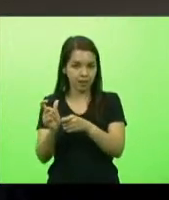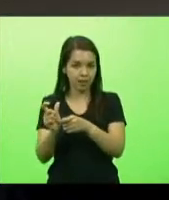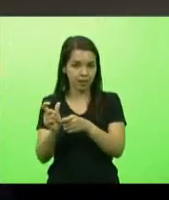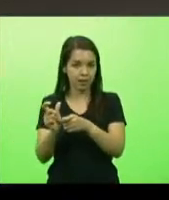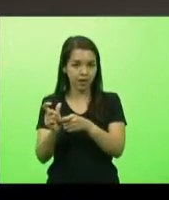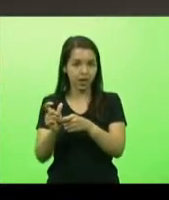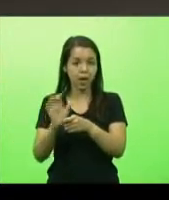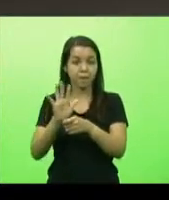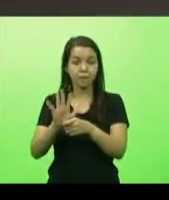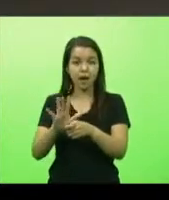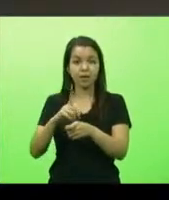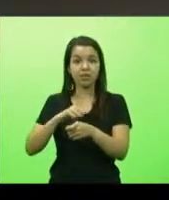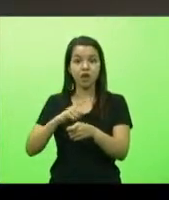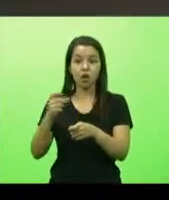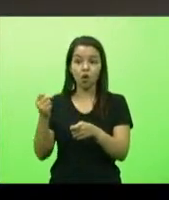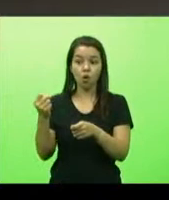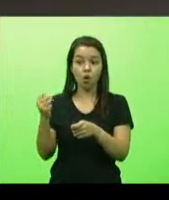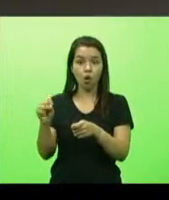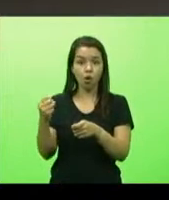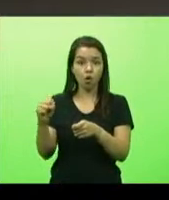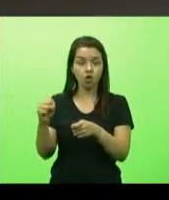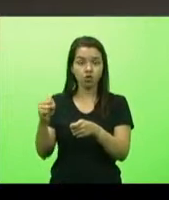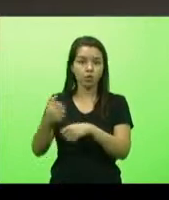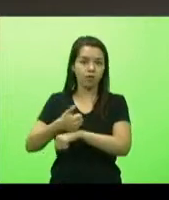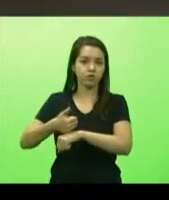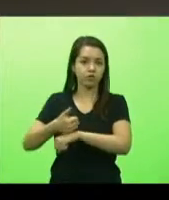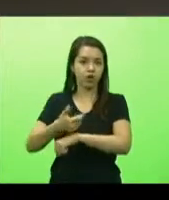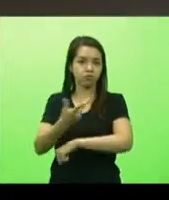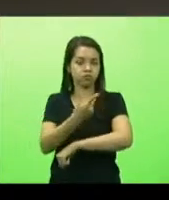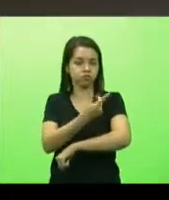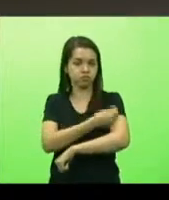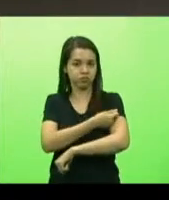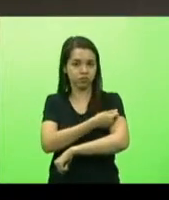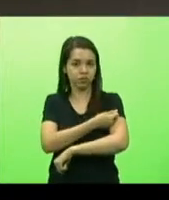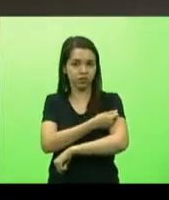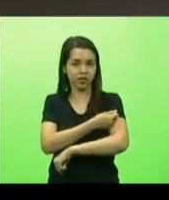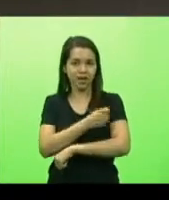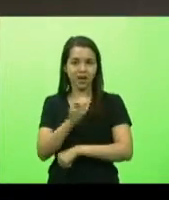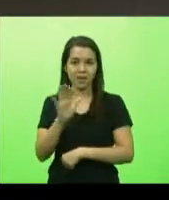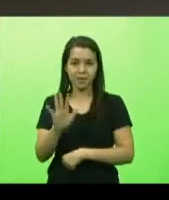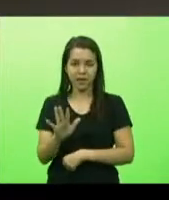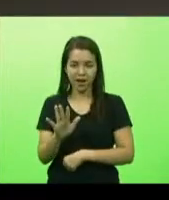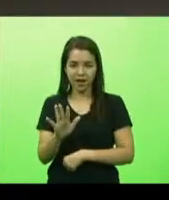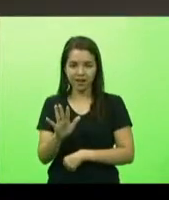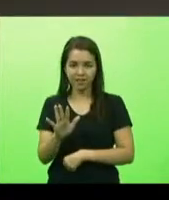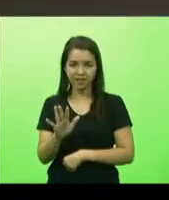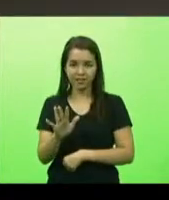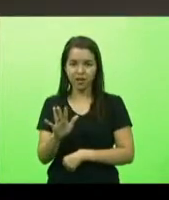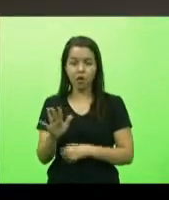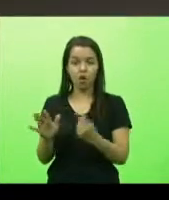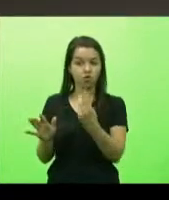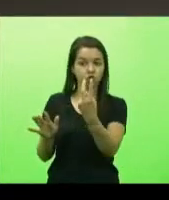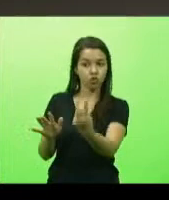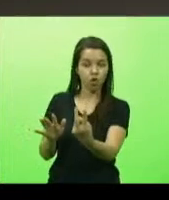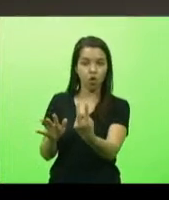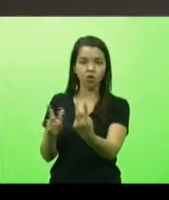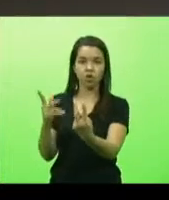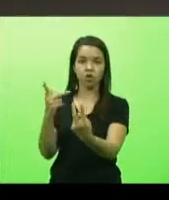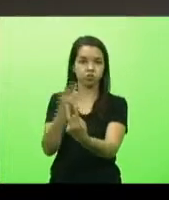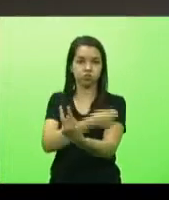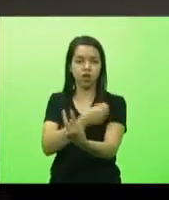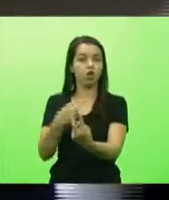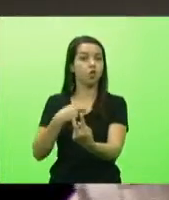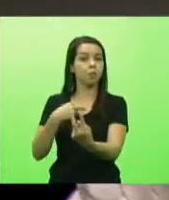receber vão sobrar duas doses que eu não posso aplicar nos dois que não podem receber o que que eu faço com essas